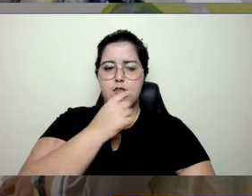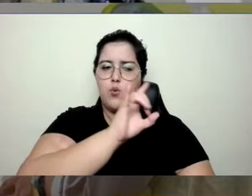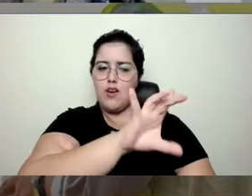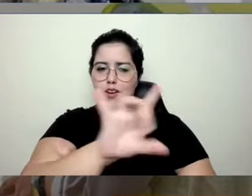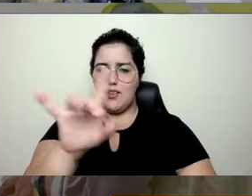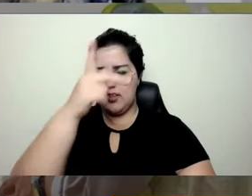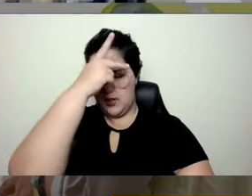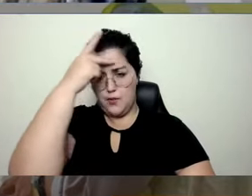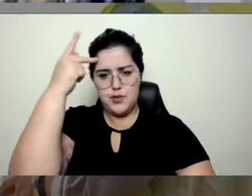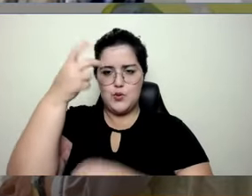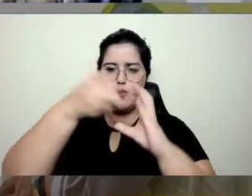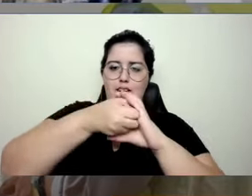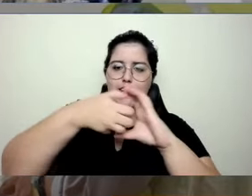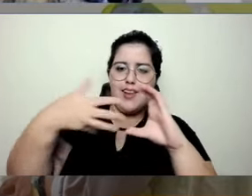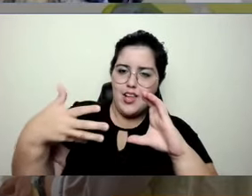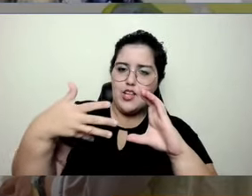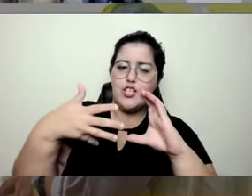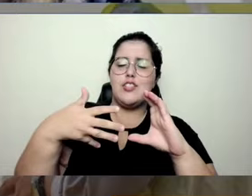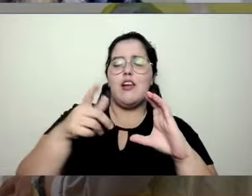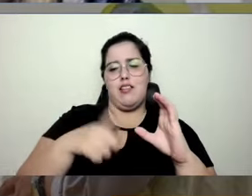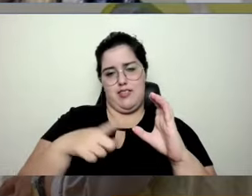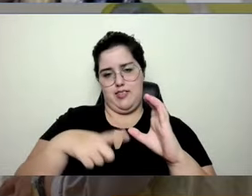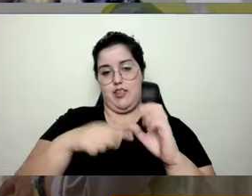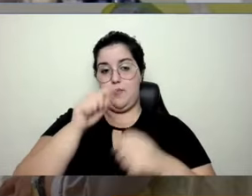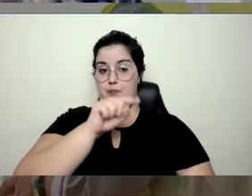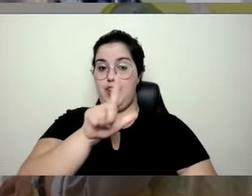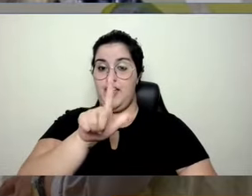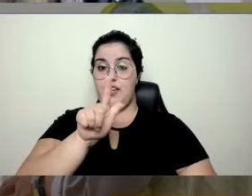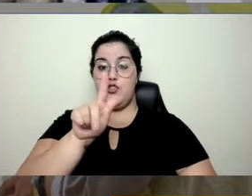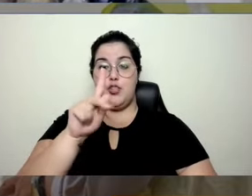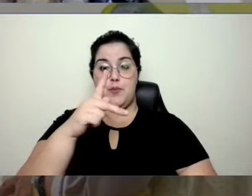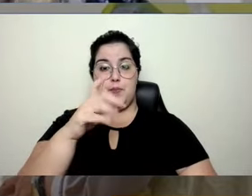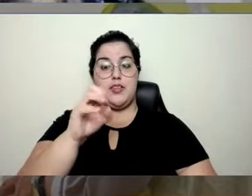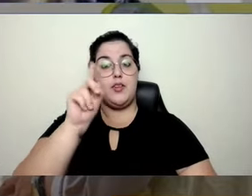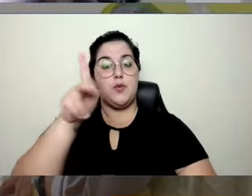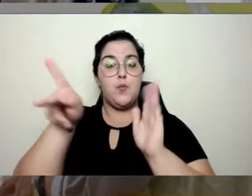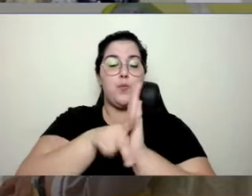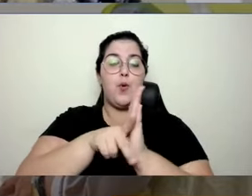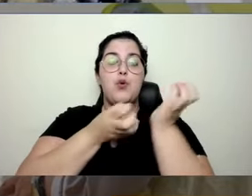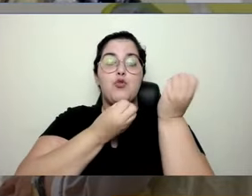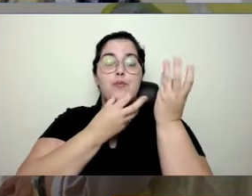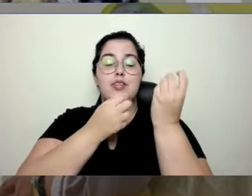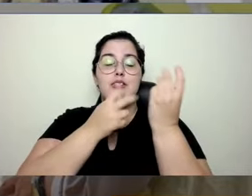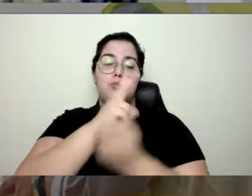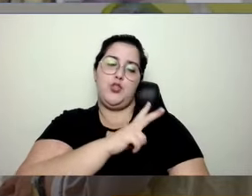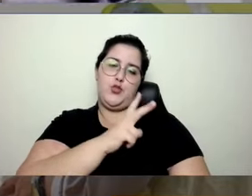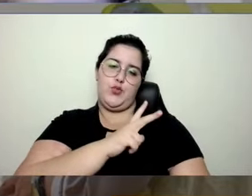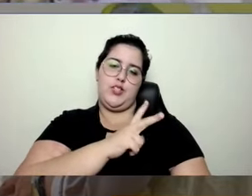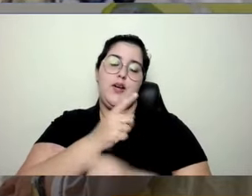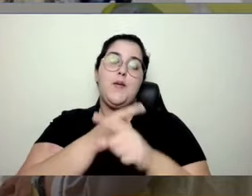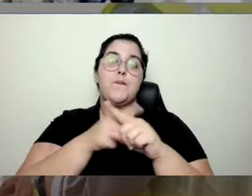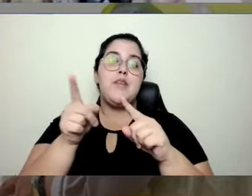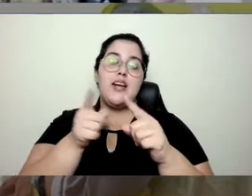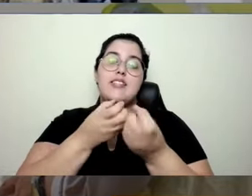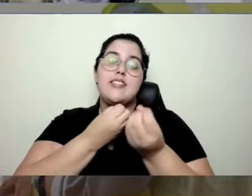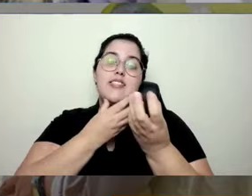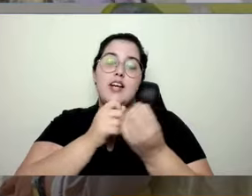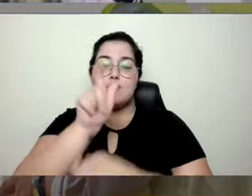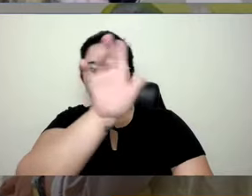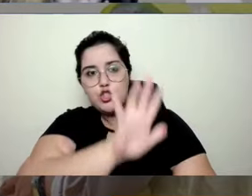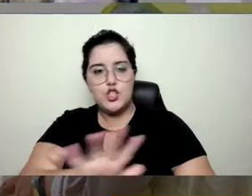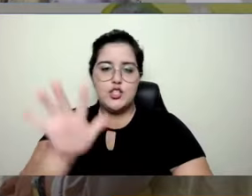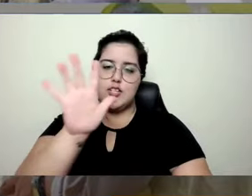Então, a LGPD, ela é relacionada a dados sensíveis, ela não é relacionada a dados em geral.